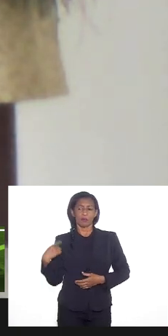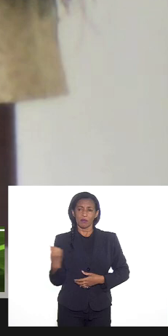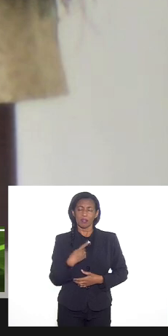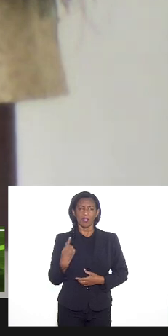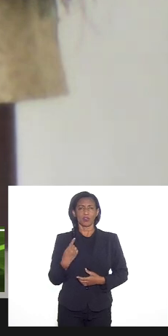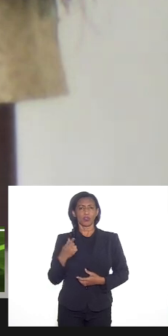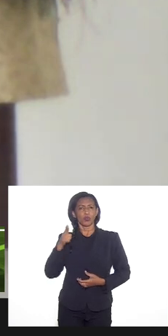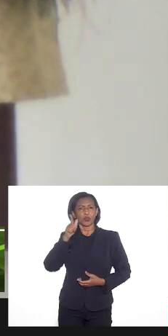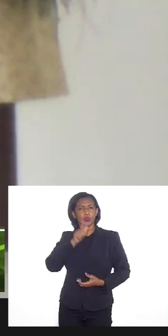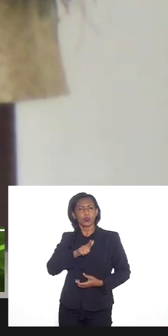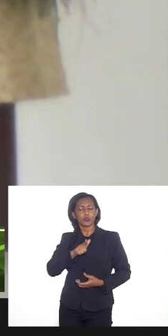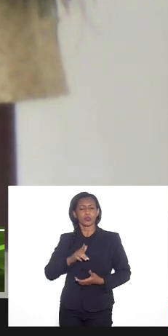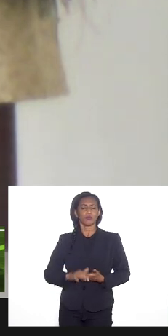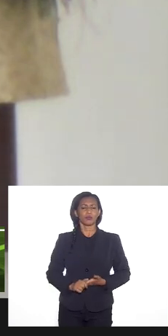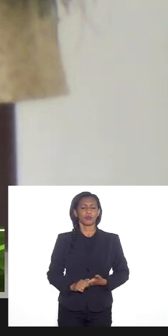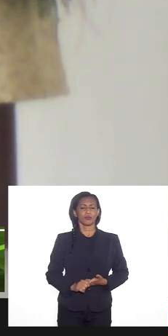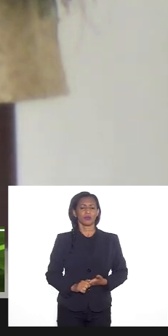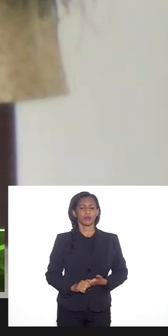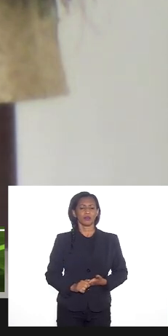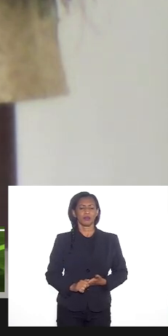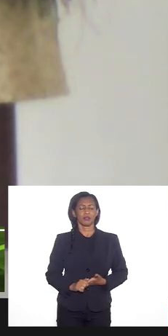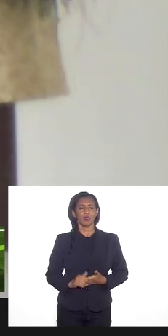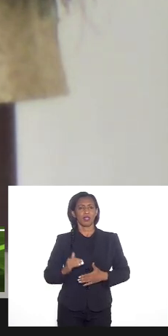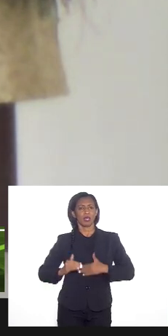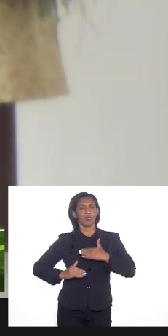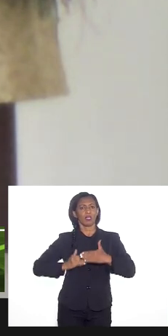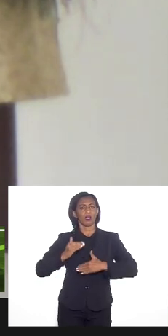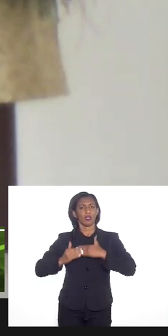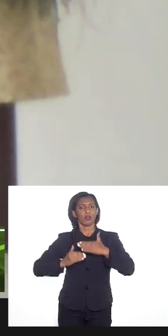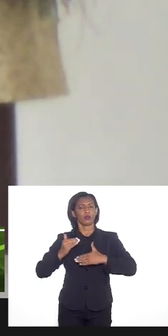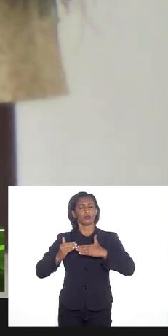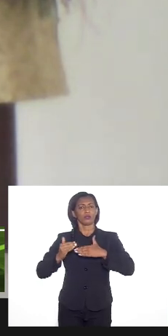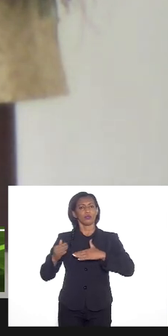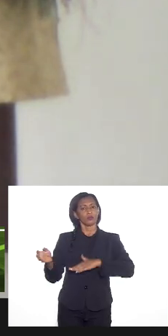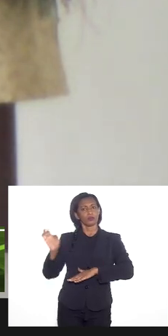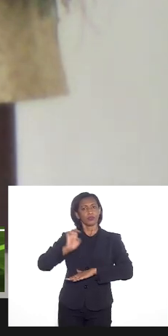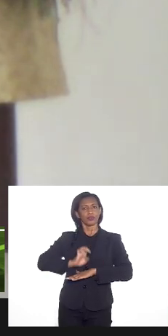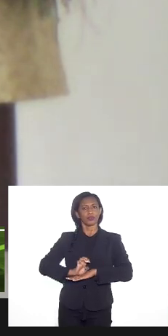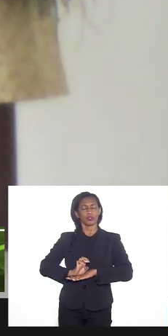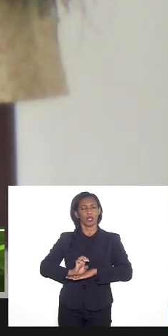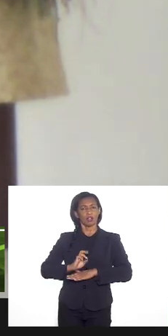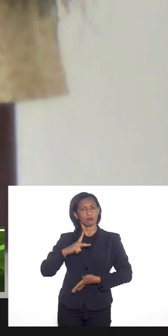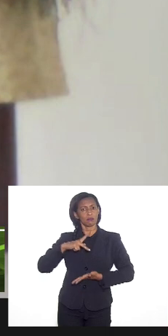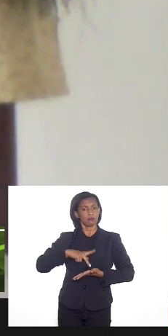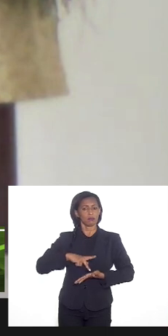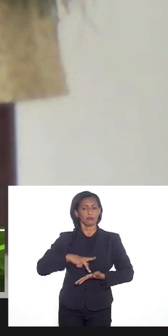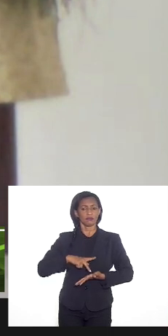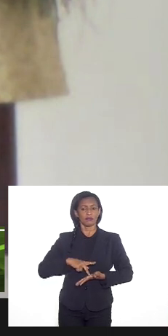possibilitando que a reconstrução de um Estado realmente